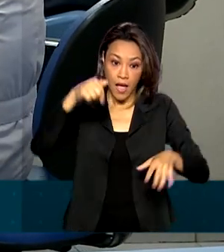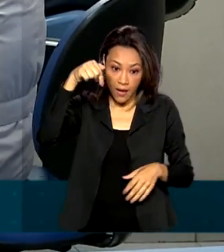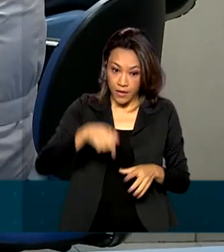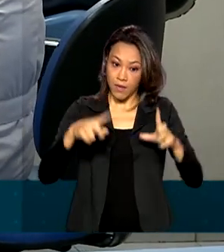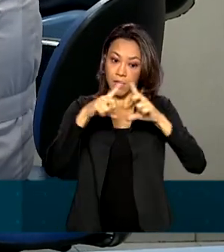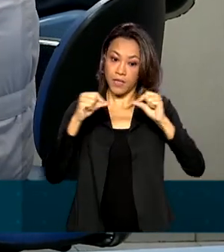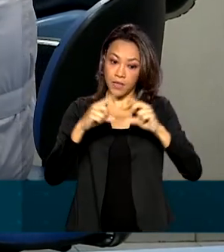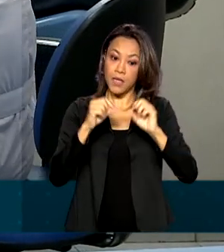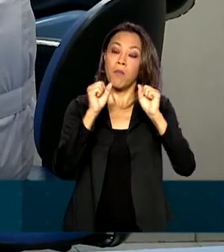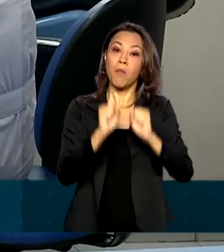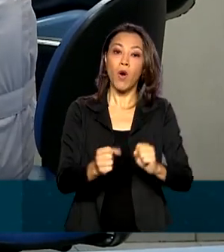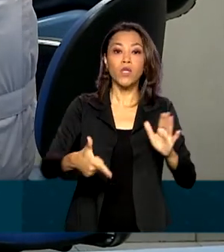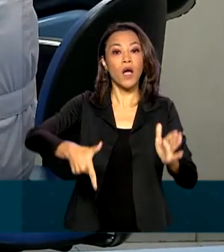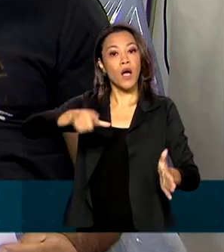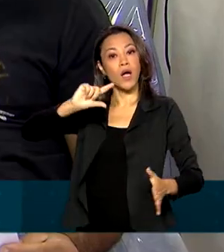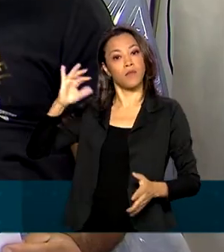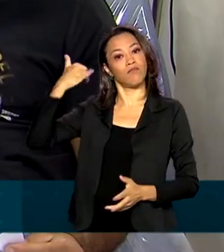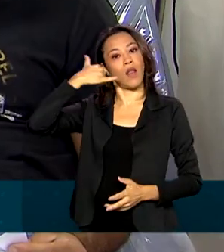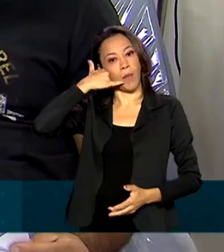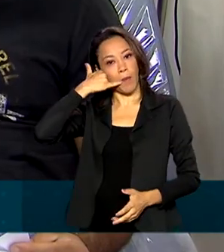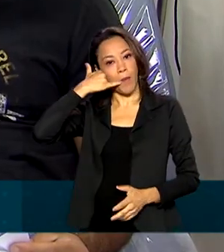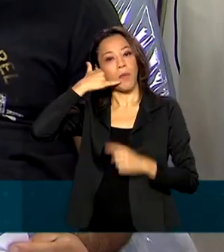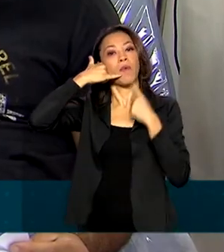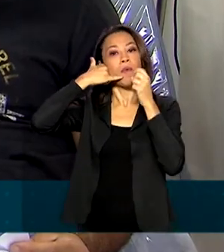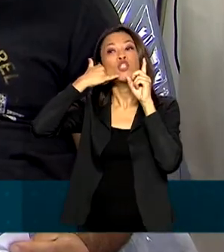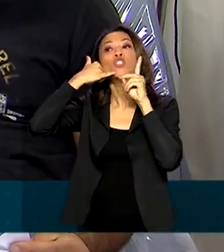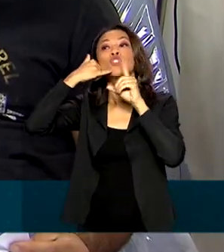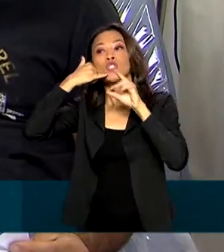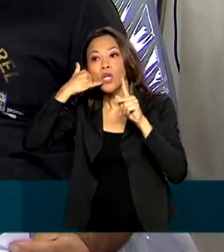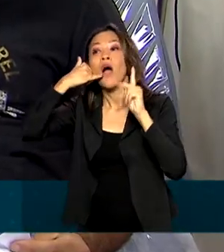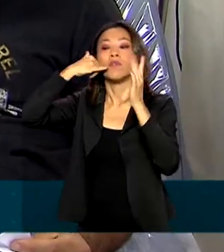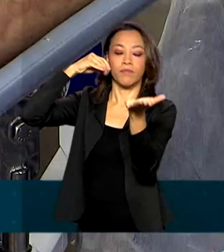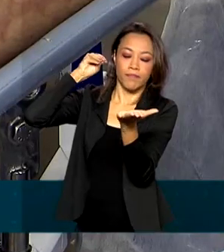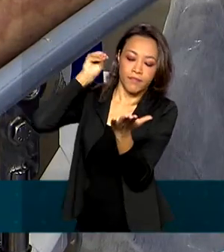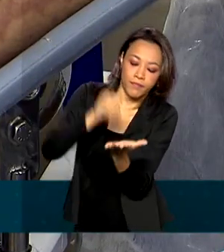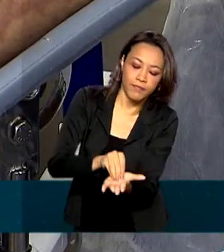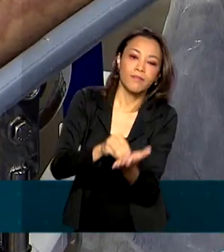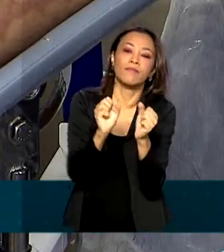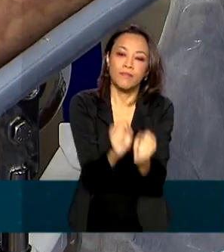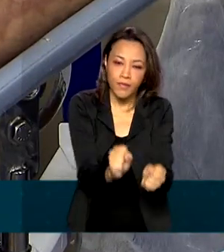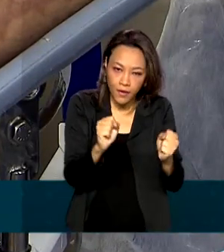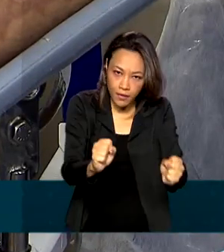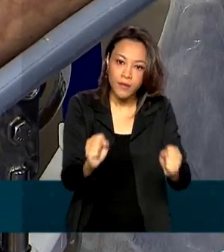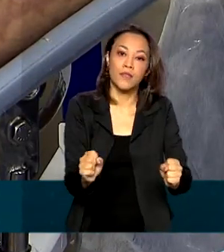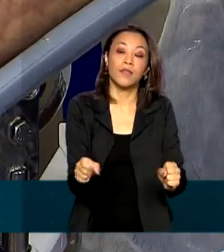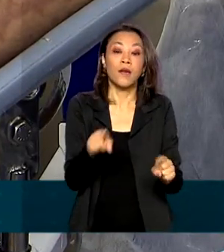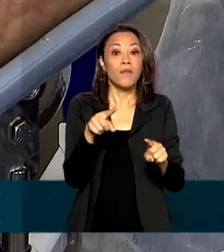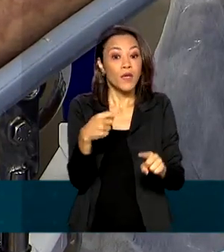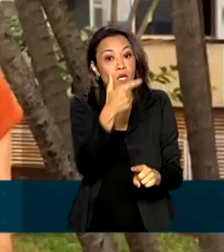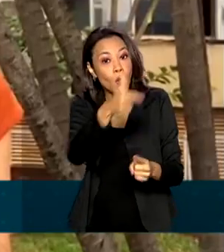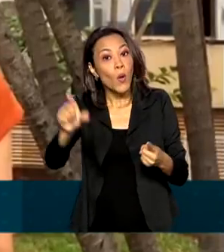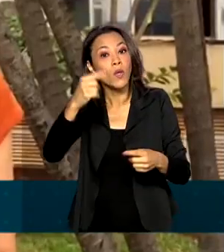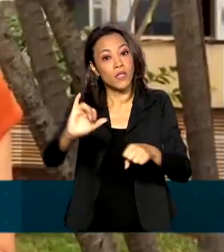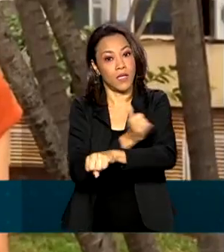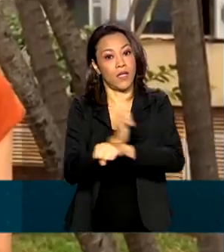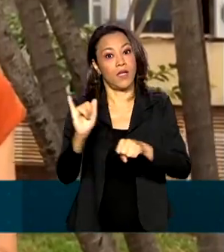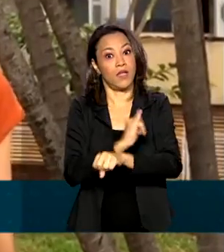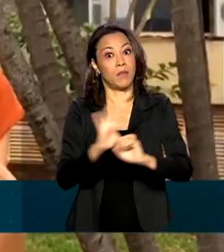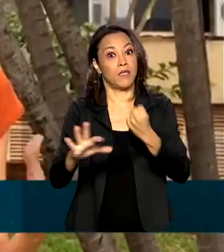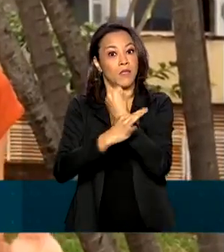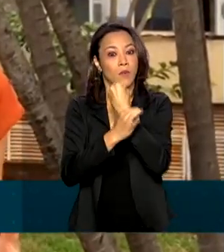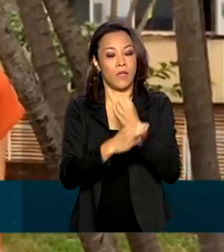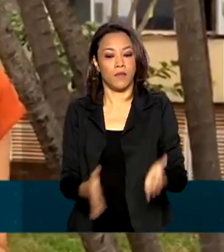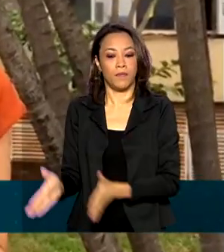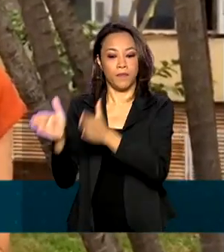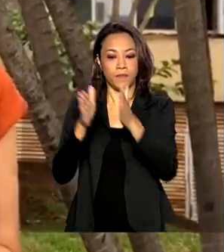agendada para evitar aglomerações. Outras medidas também foram tomadas para garantir mais segurança. Separamos os